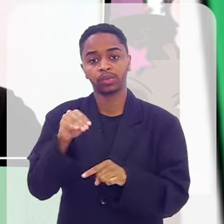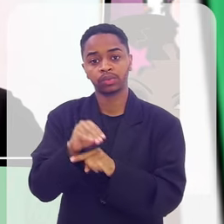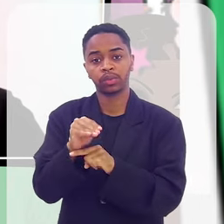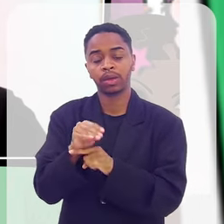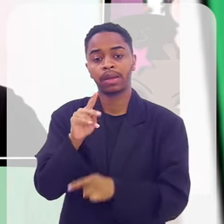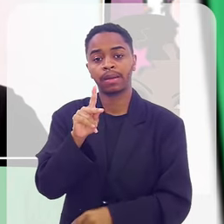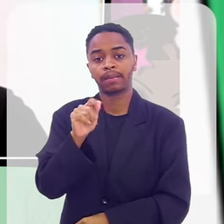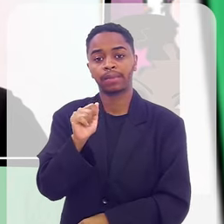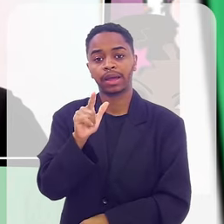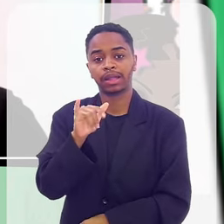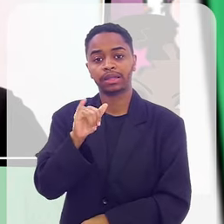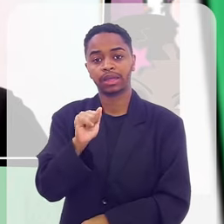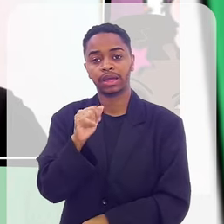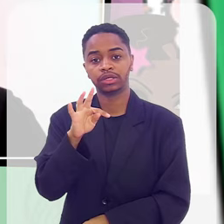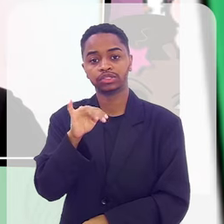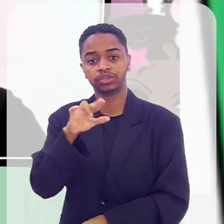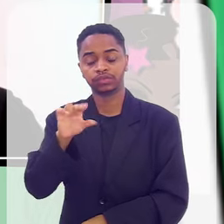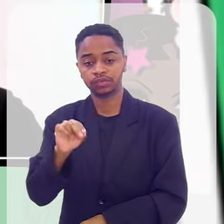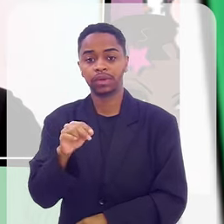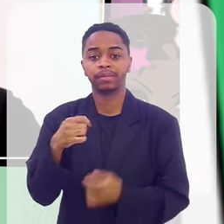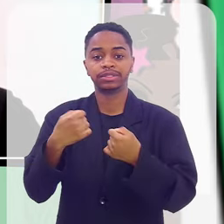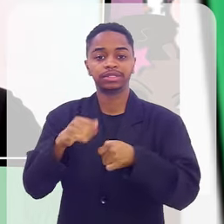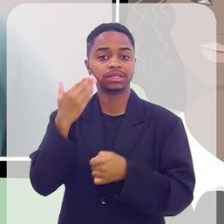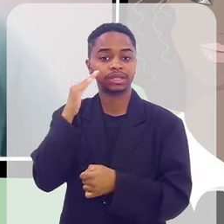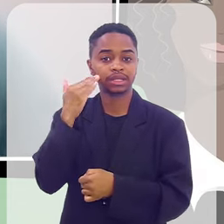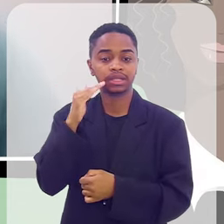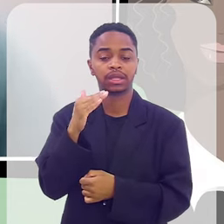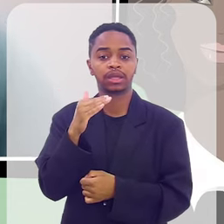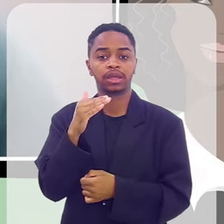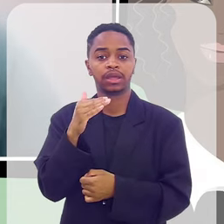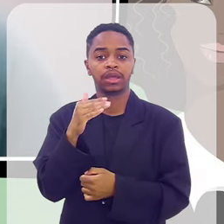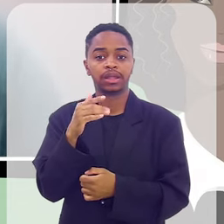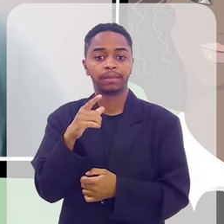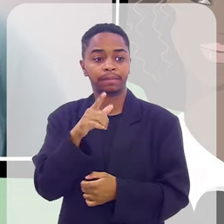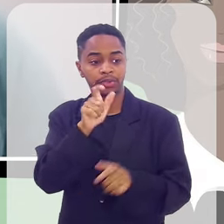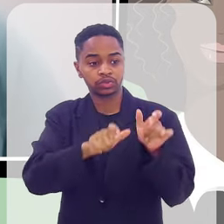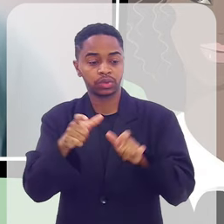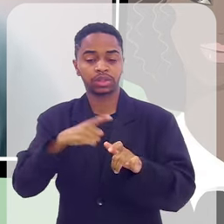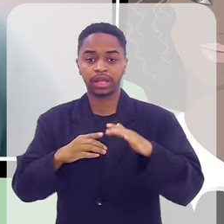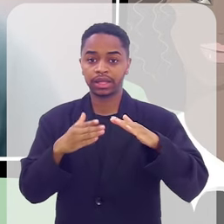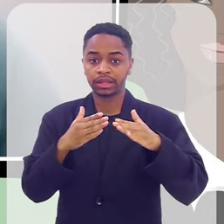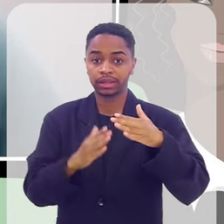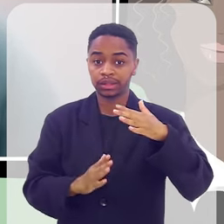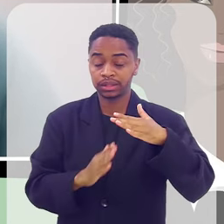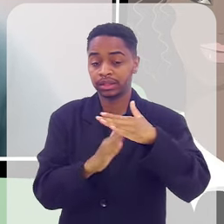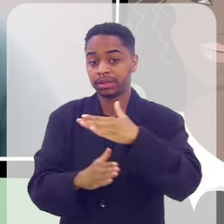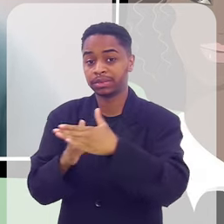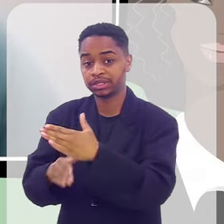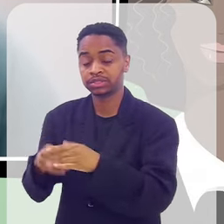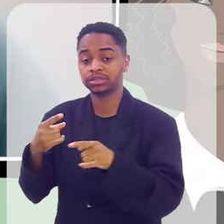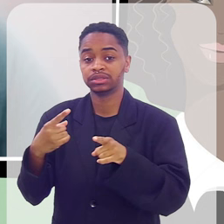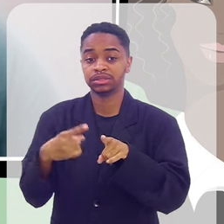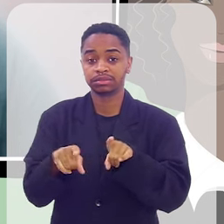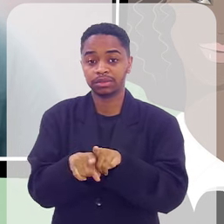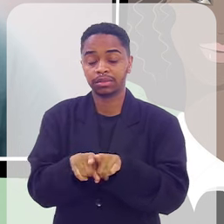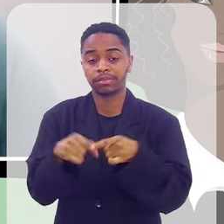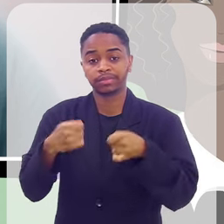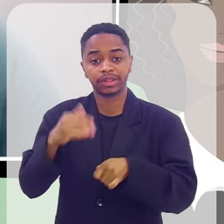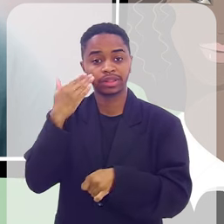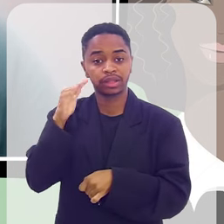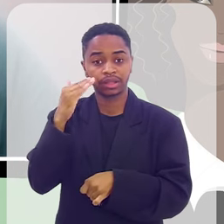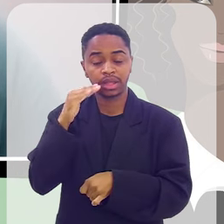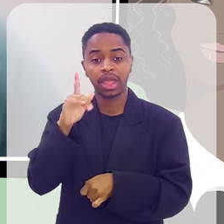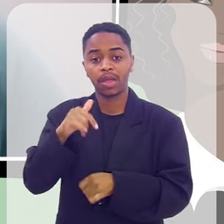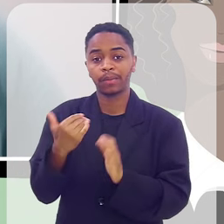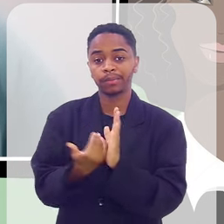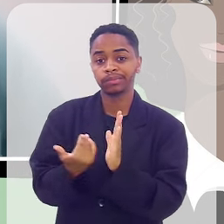paliativos é entender que o sagrado do outro tem limite e que você pode simplesmente estar presente ali e aquilo é o maior cuidado do